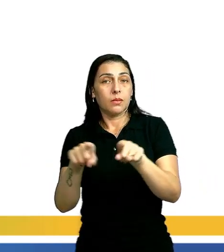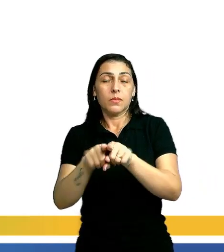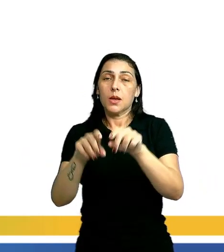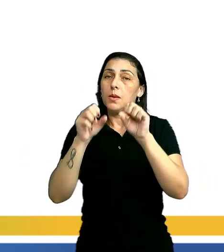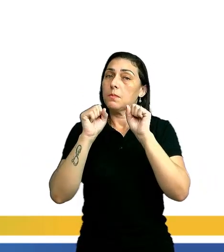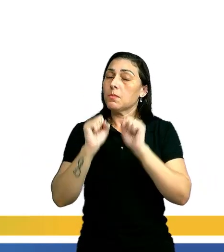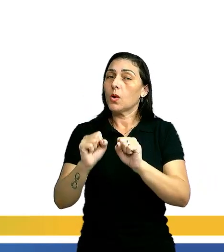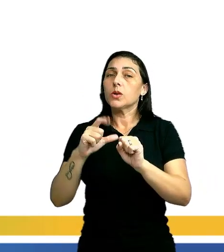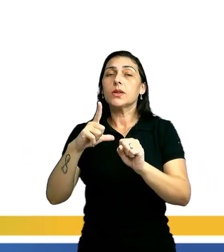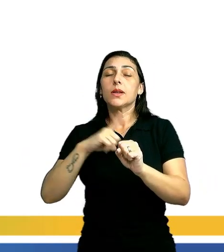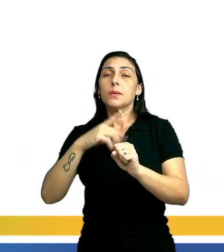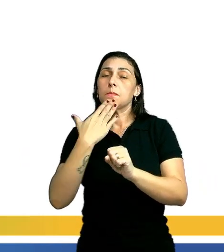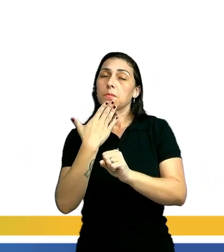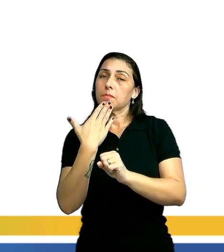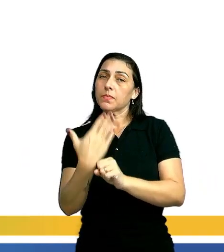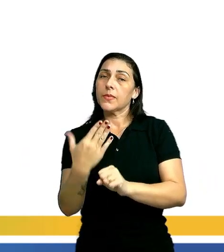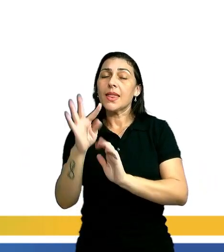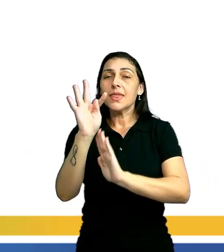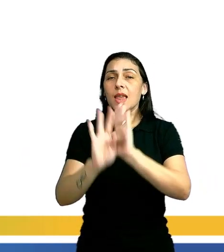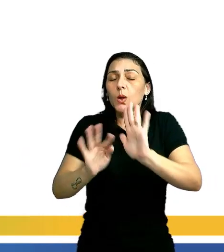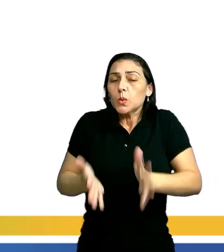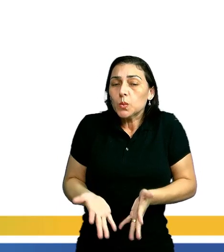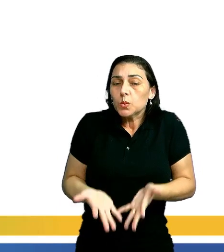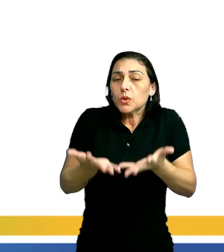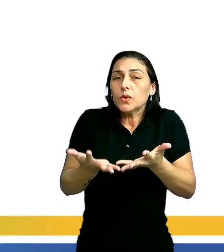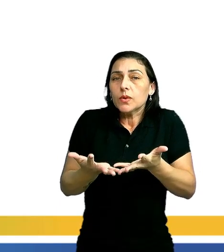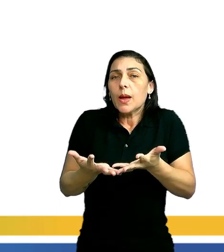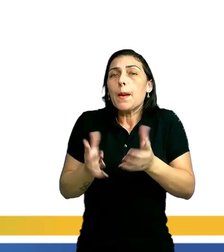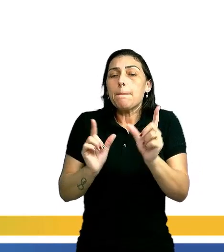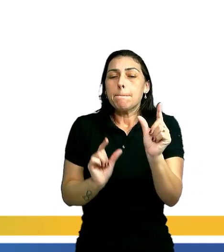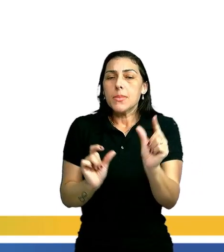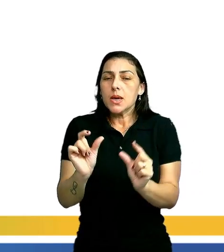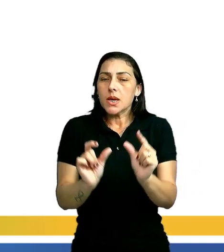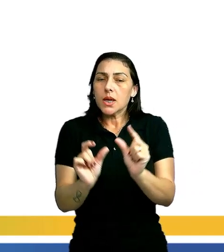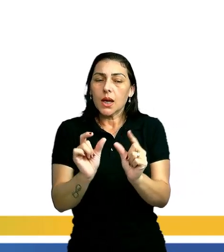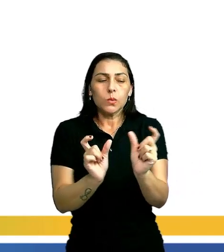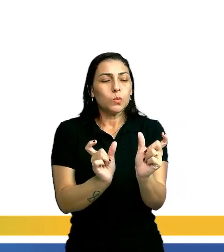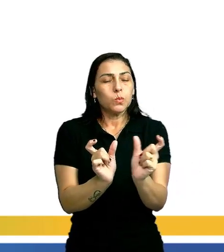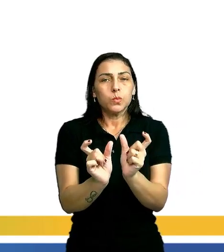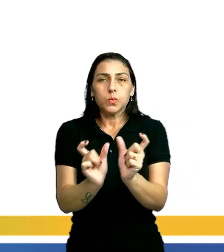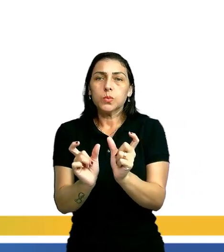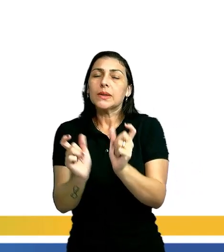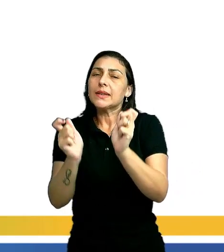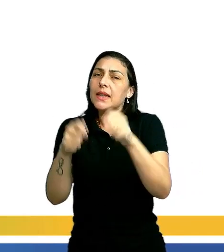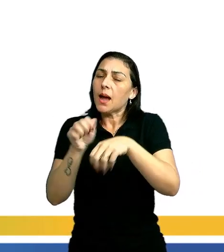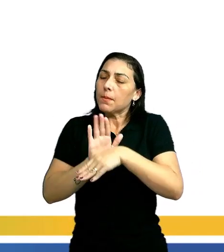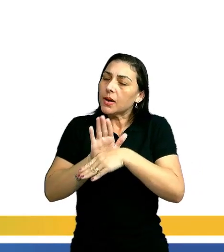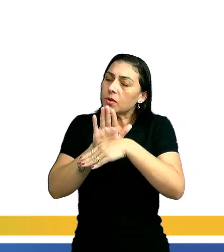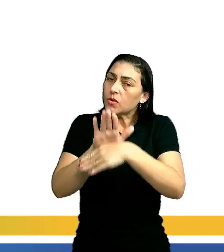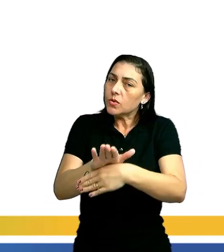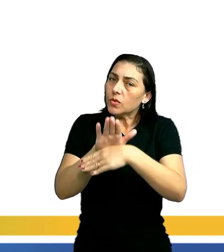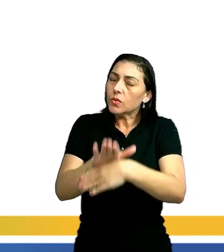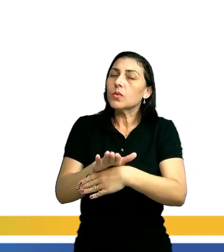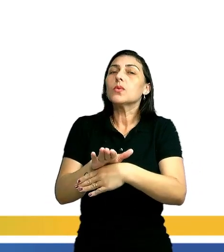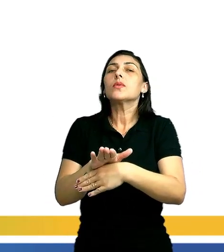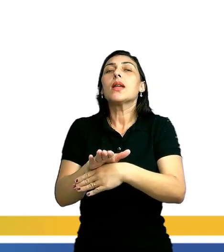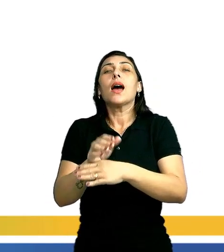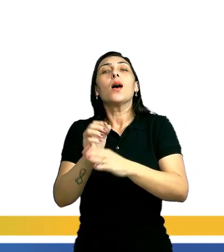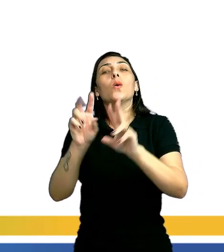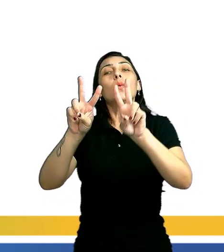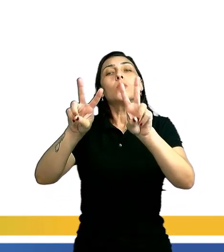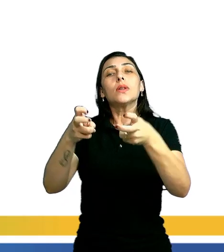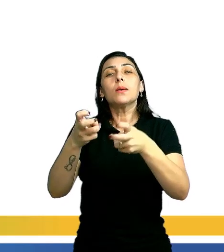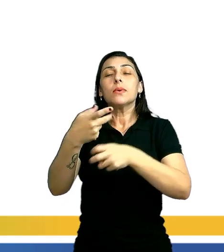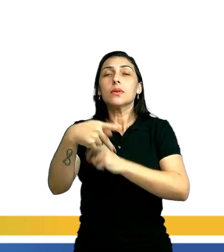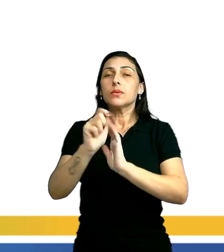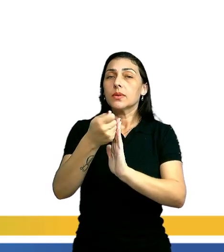podem cair como os chamados textos motivadores, pequenos trechos que servem para determinar o tema